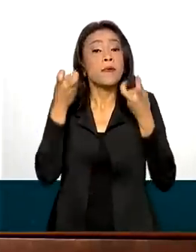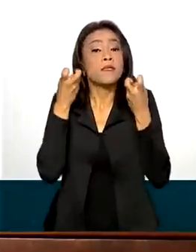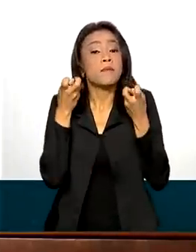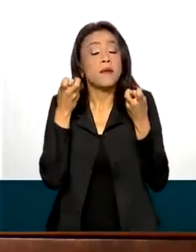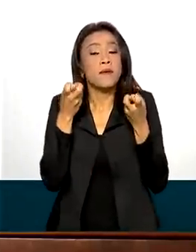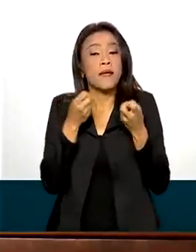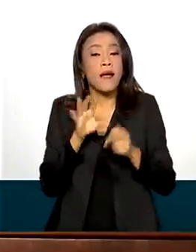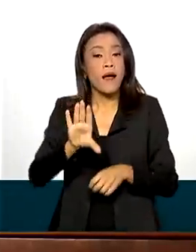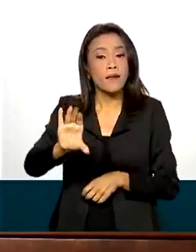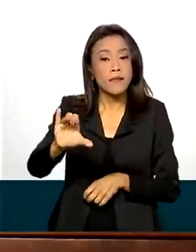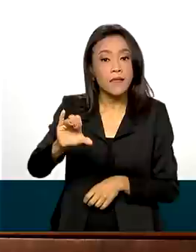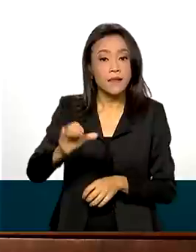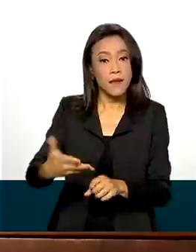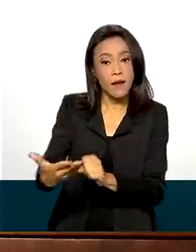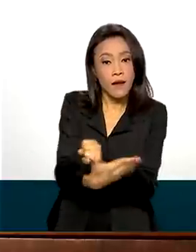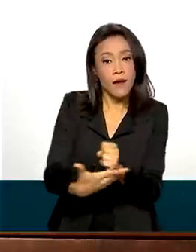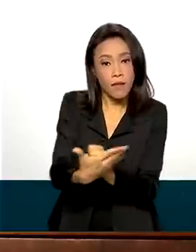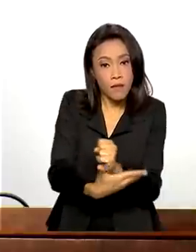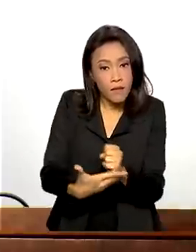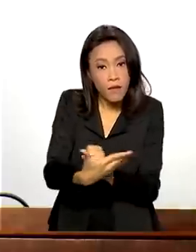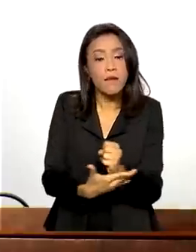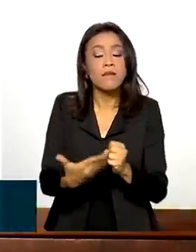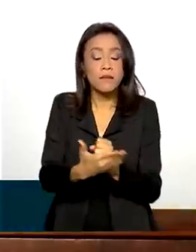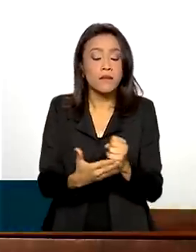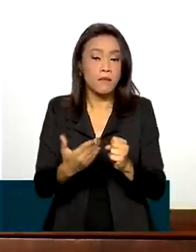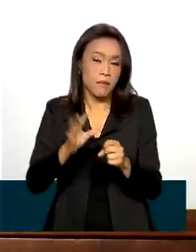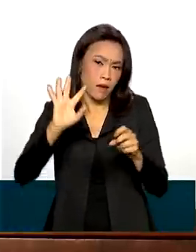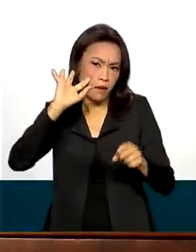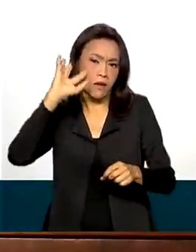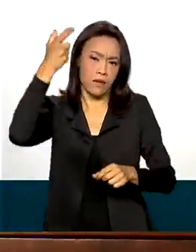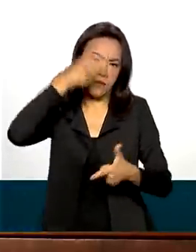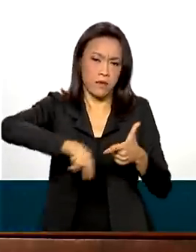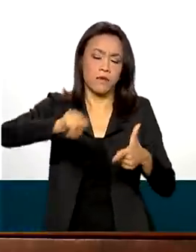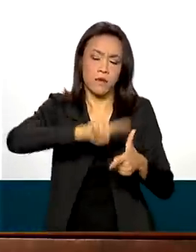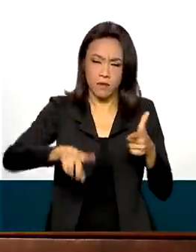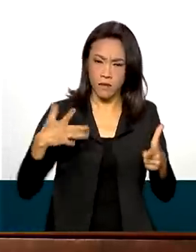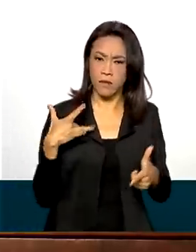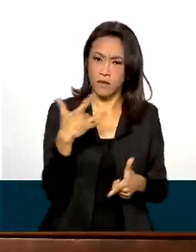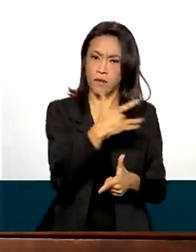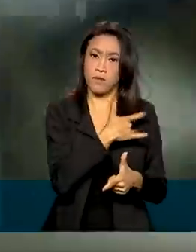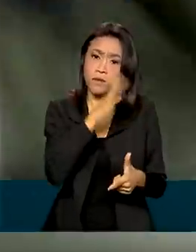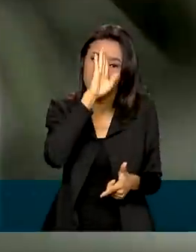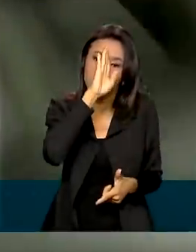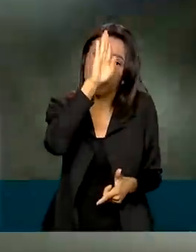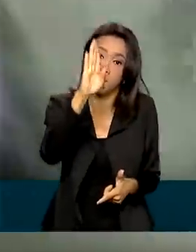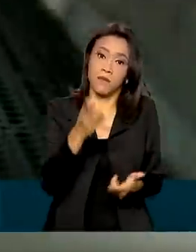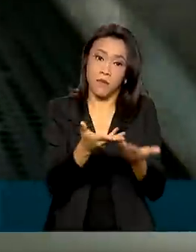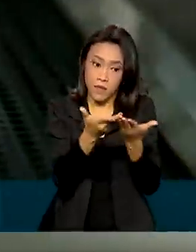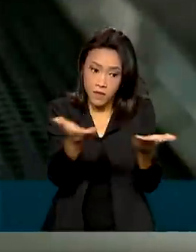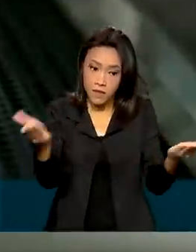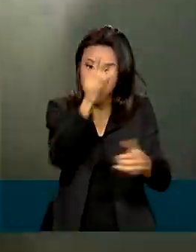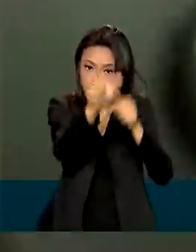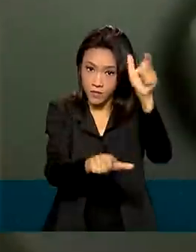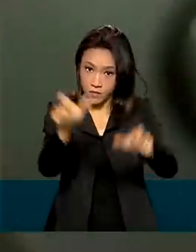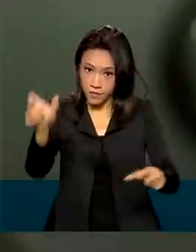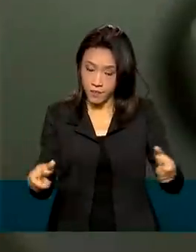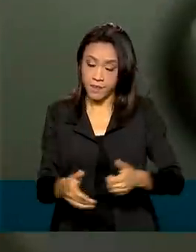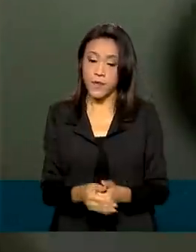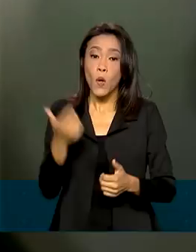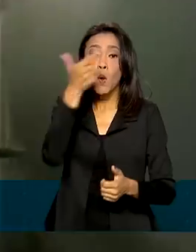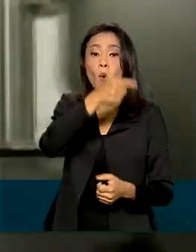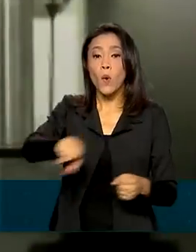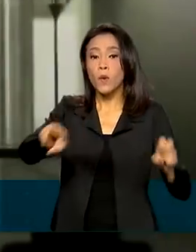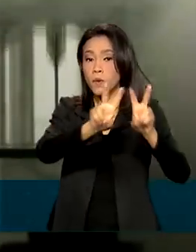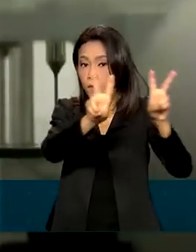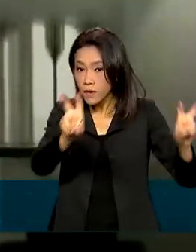quando se quer resolver problemas de saúde, em especial de saúde pública. Outro assunto debatido foi a